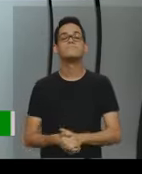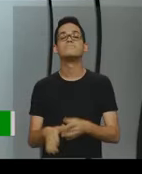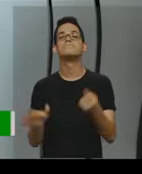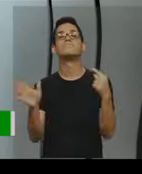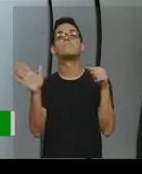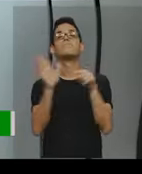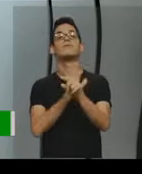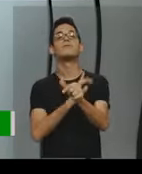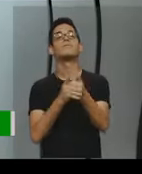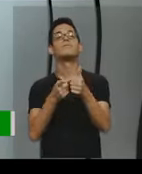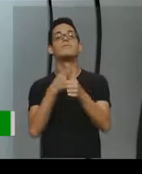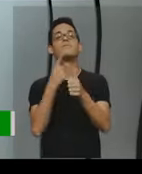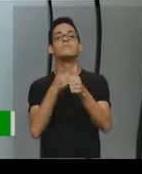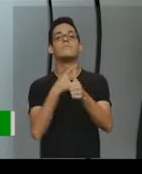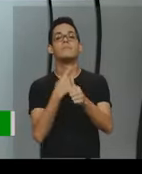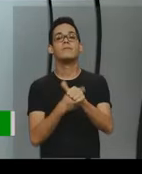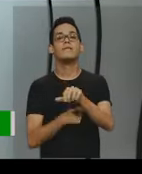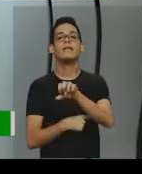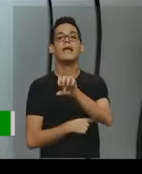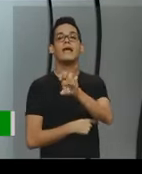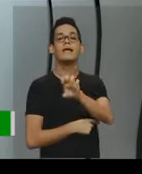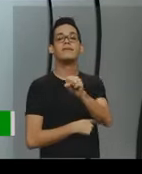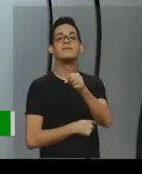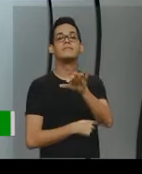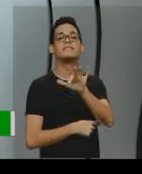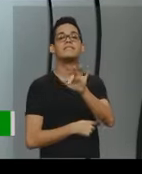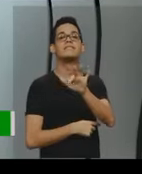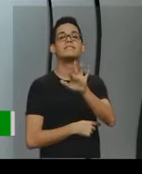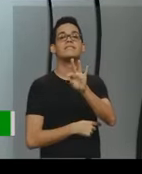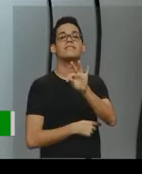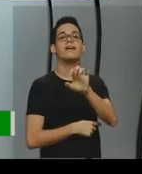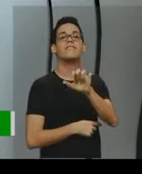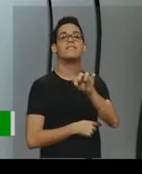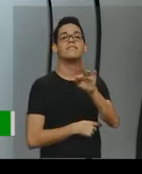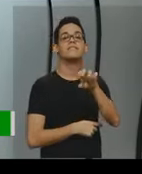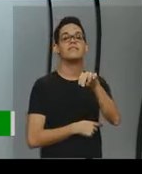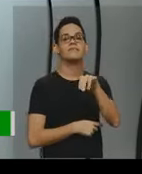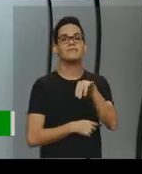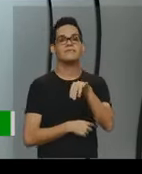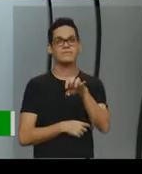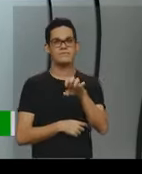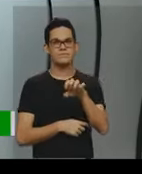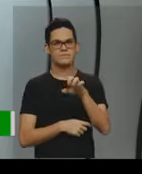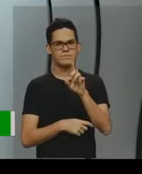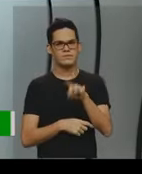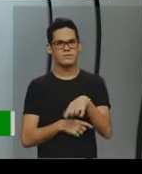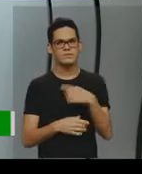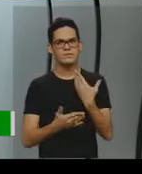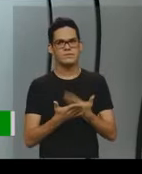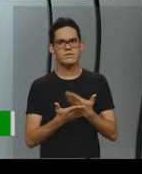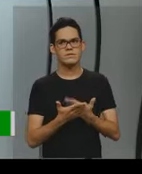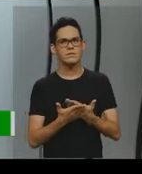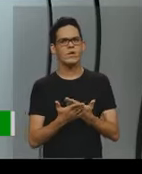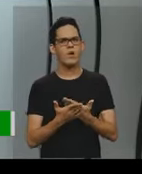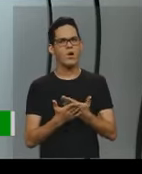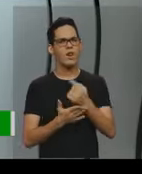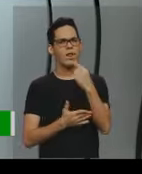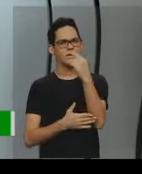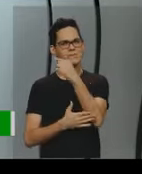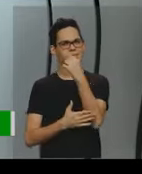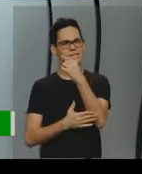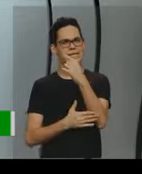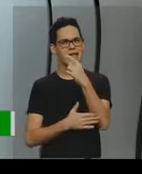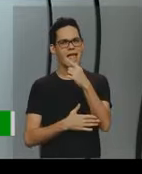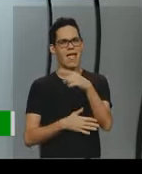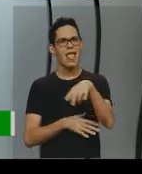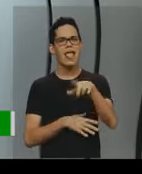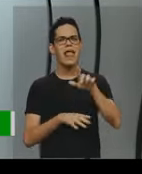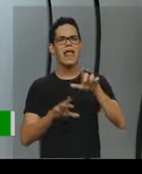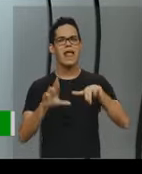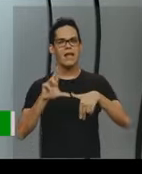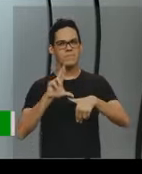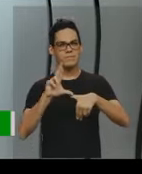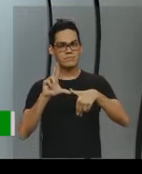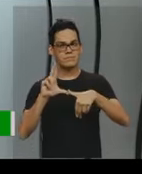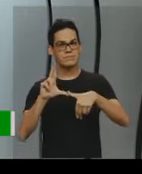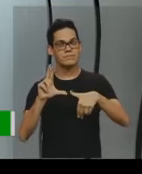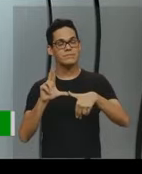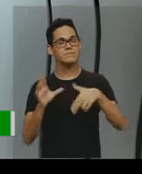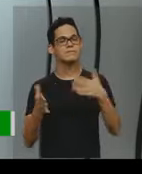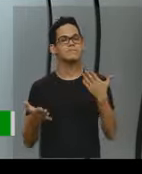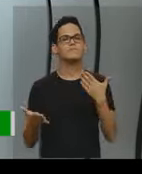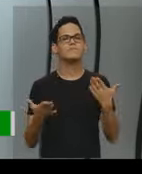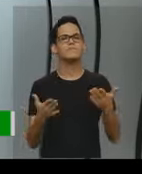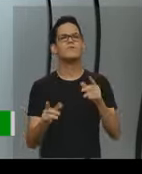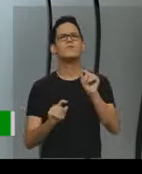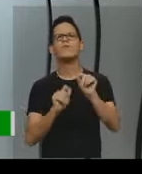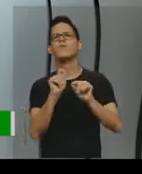pergunta é da aluna Stéfani, da Escola Estadual Carlos Drummond, é Carlos Drummond, em Ribeirão das Neves, do nono ano. O que são